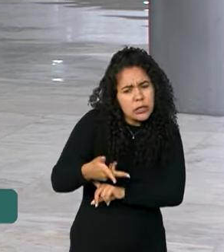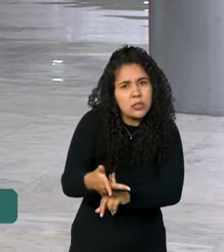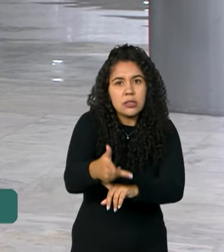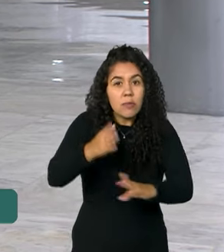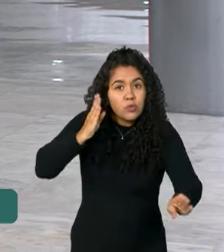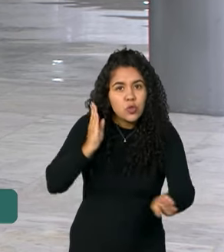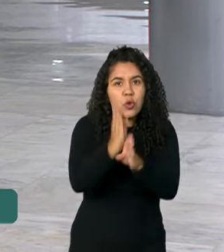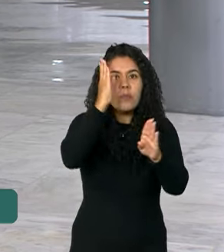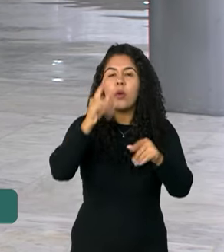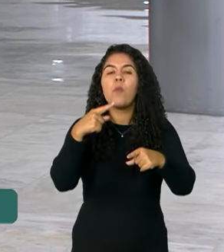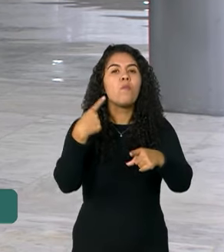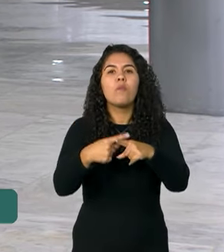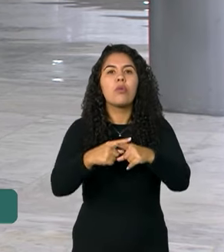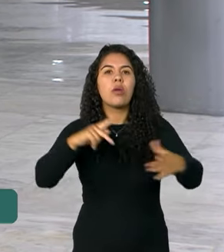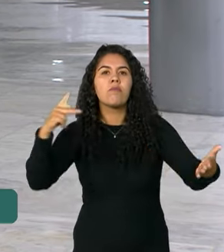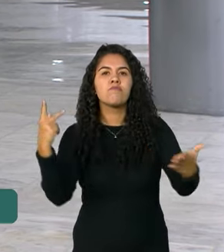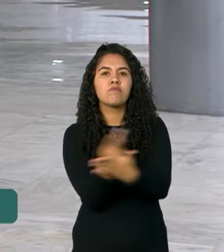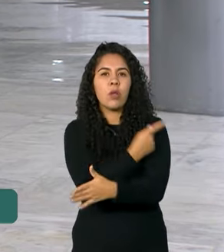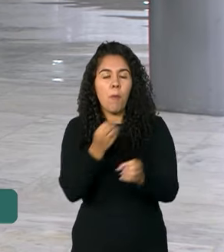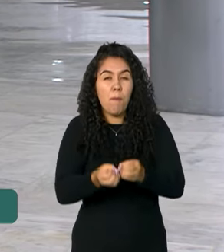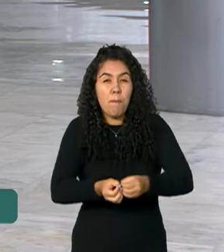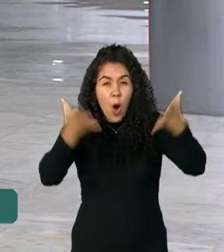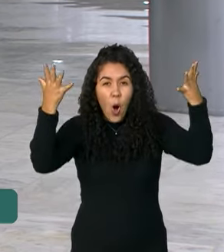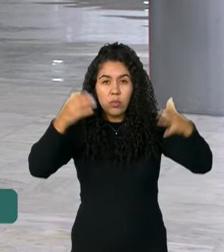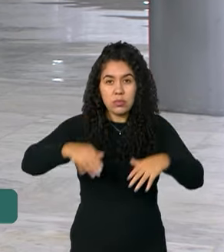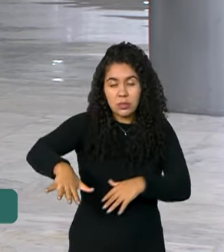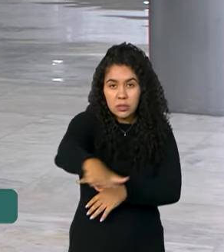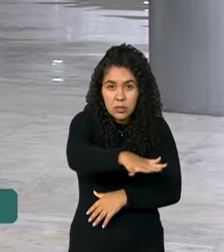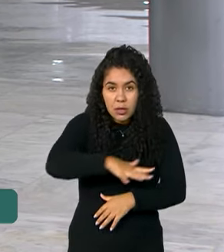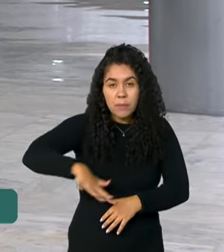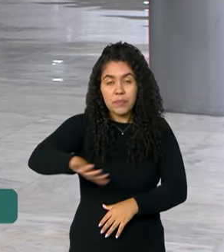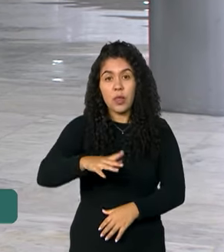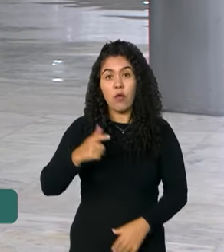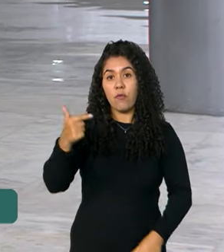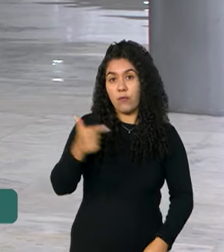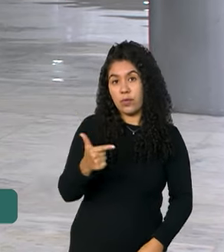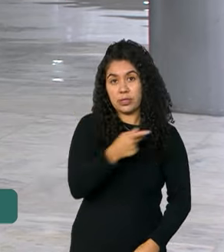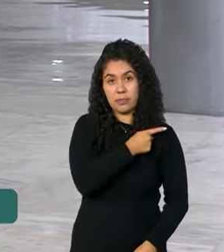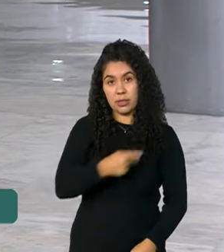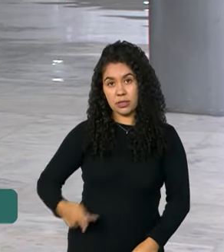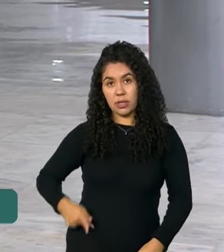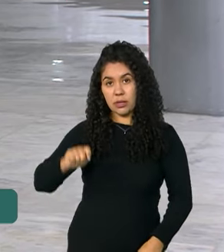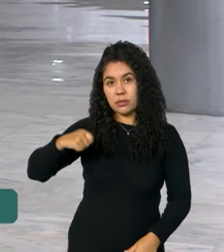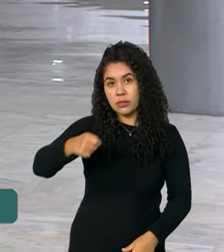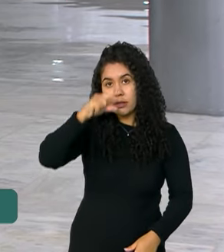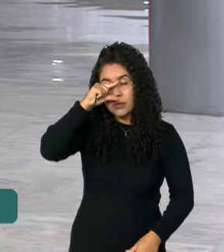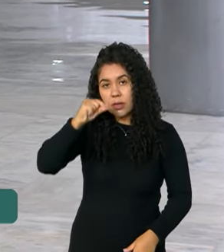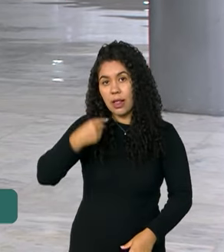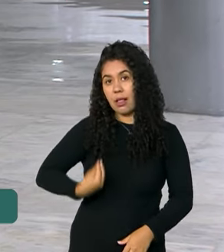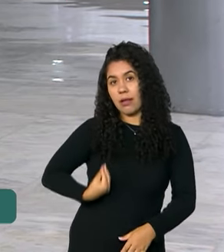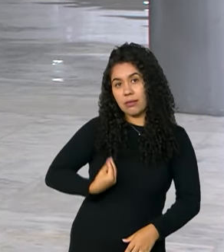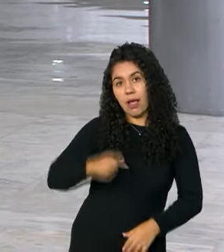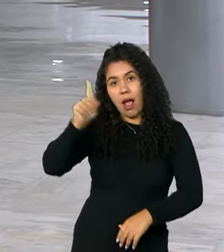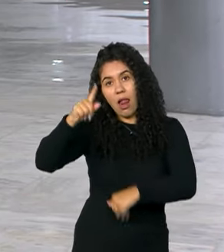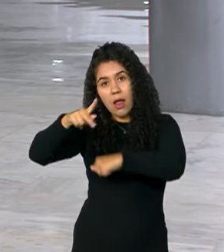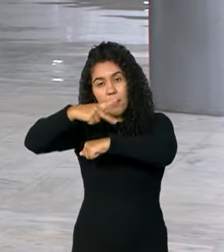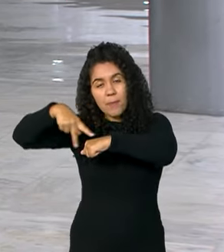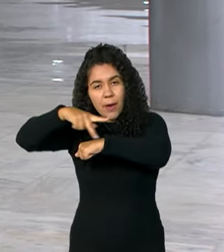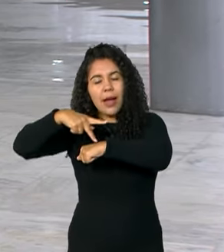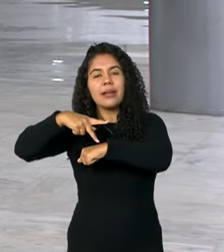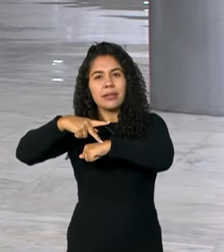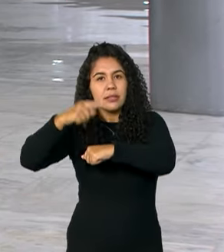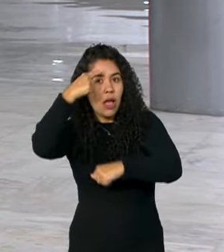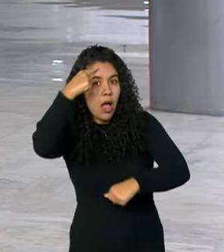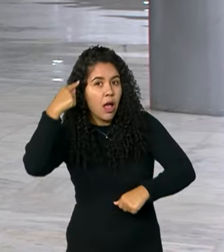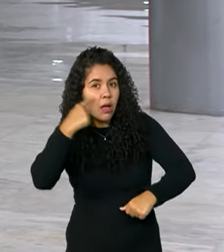a motivação das explosões. O vice-presidente Geraldo Alckmin, que está no Azerbaijão para a COP29